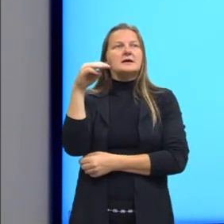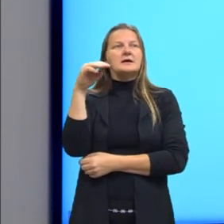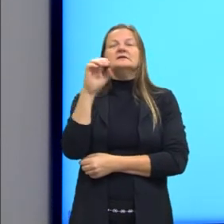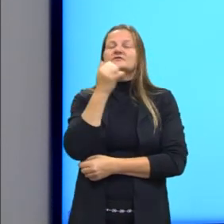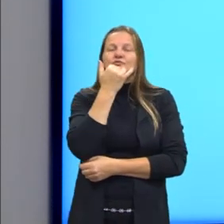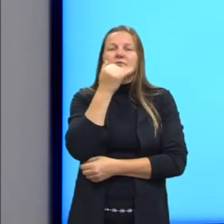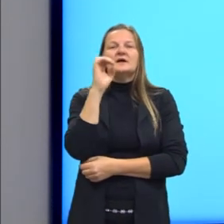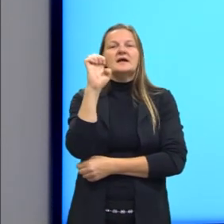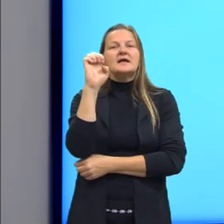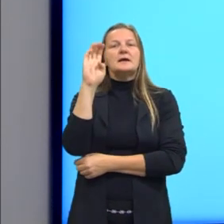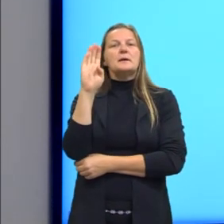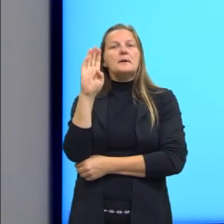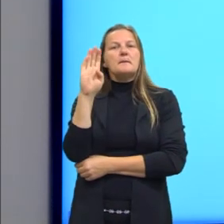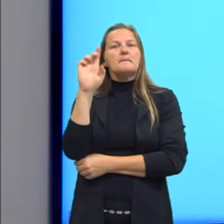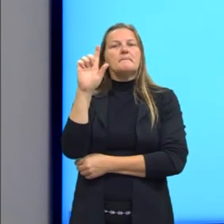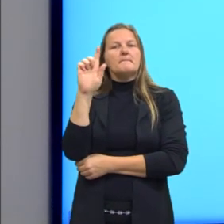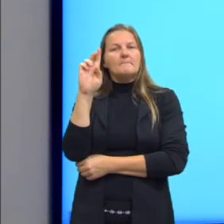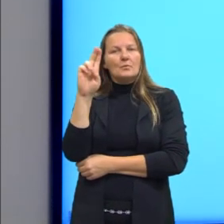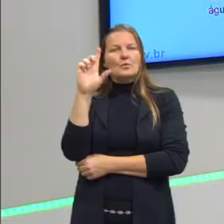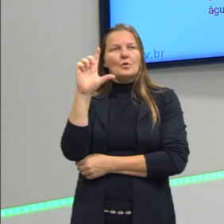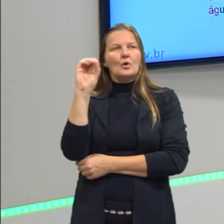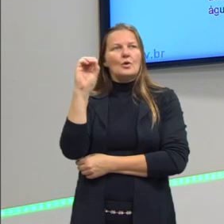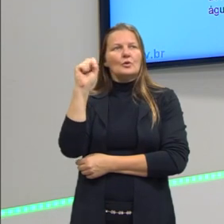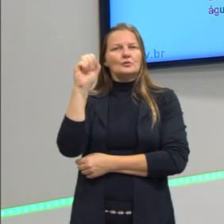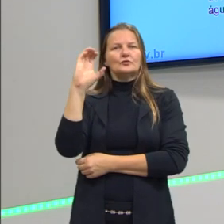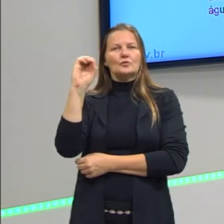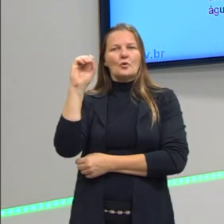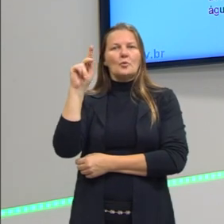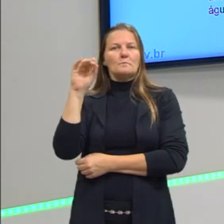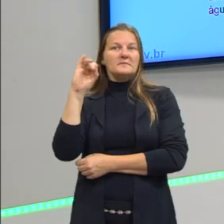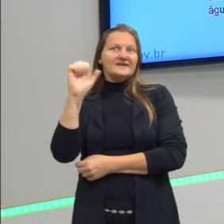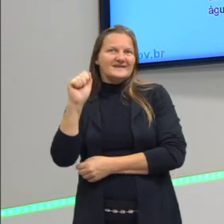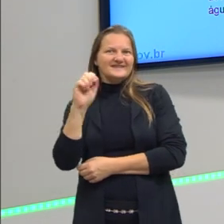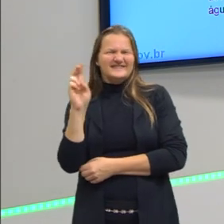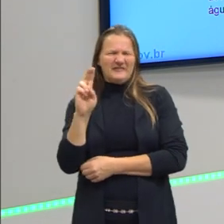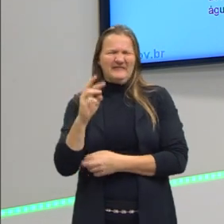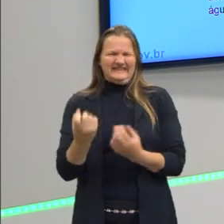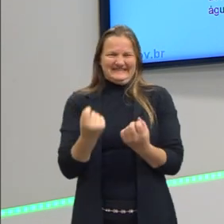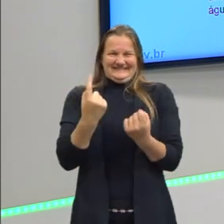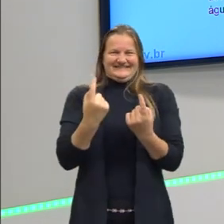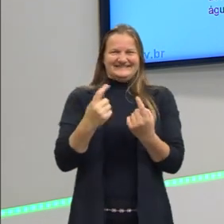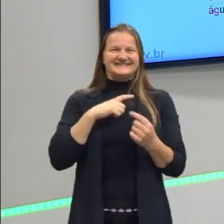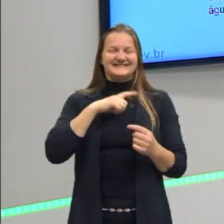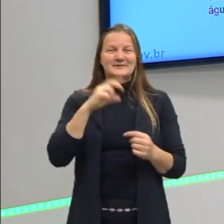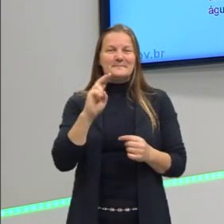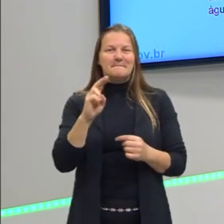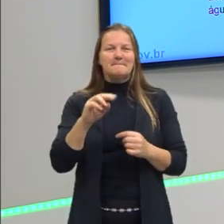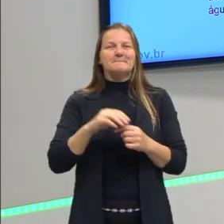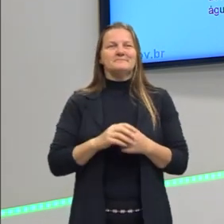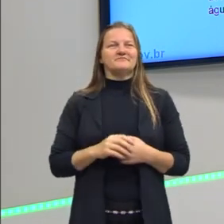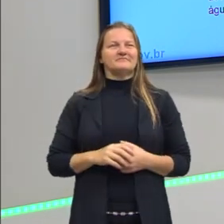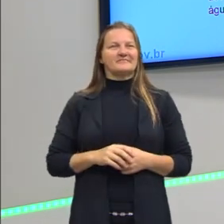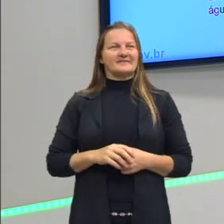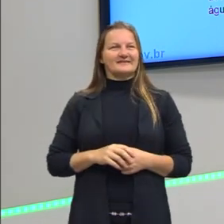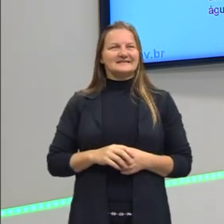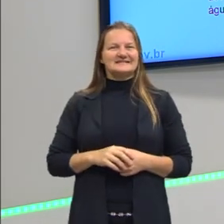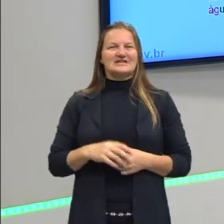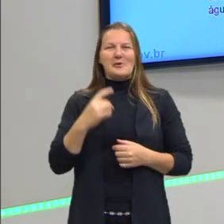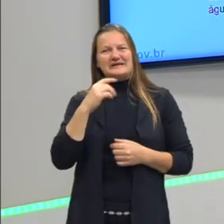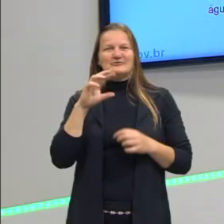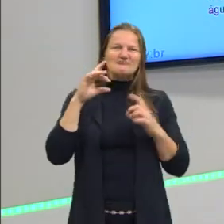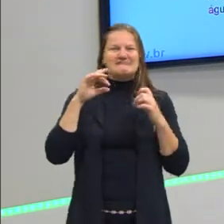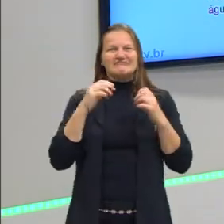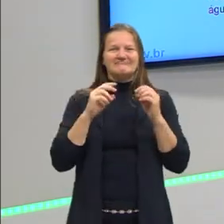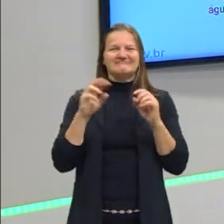ebuliometria. A gente tem até um pouquinho de dificuldade aí na fala, mas eu tenho às vezes algumas dificuldades de dicção, então